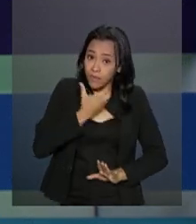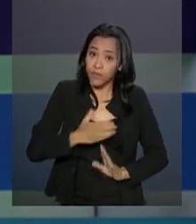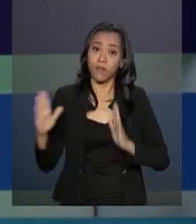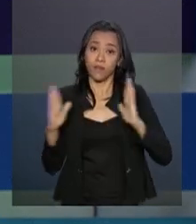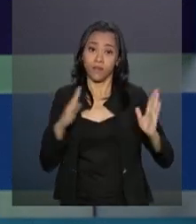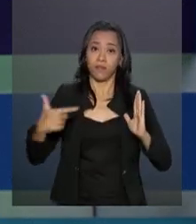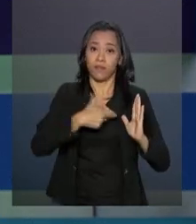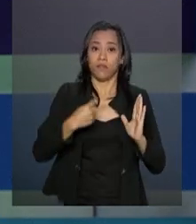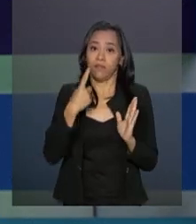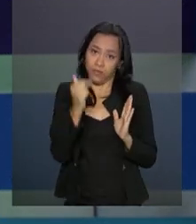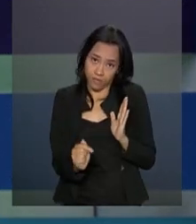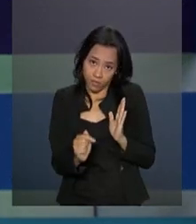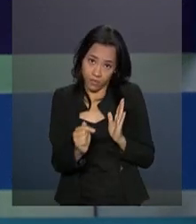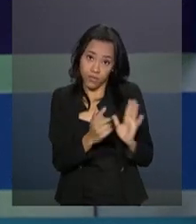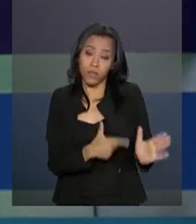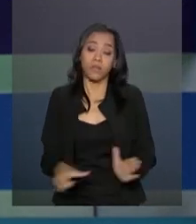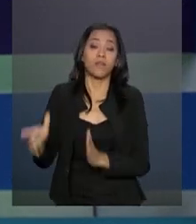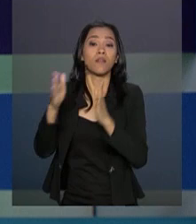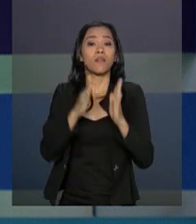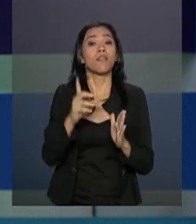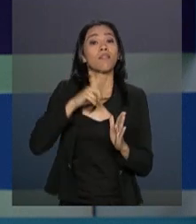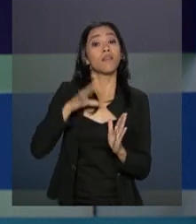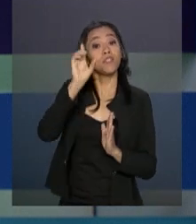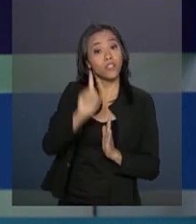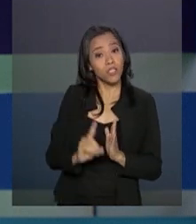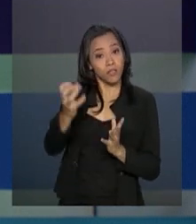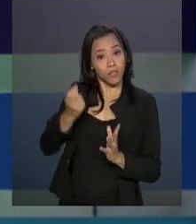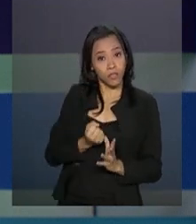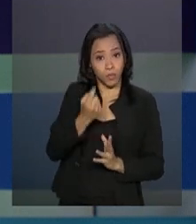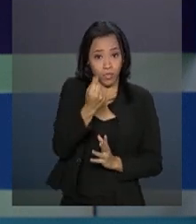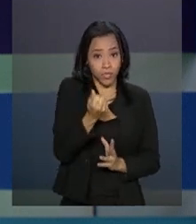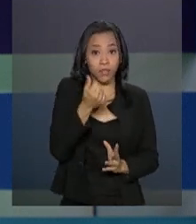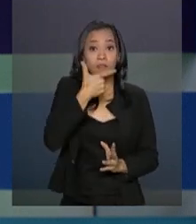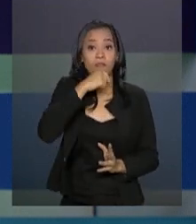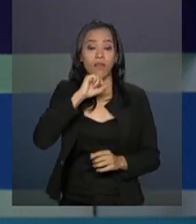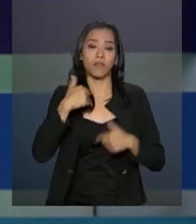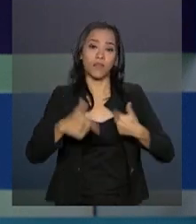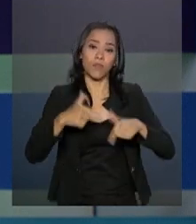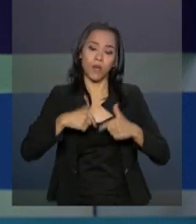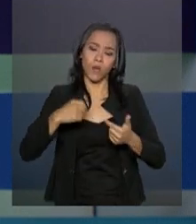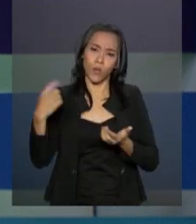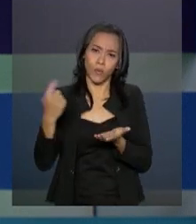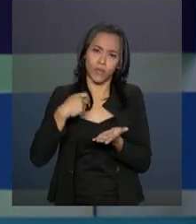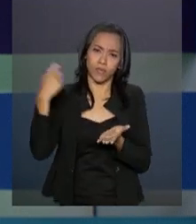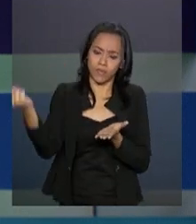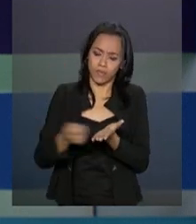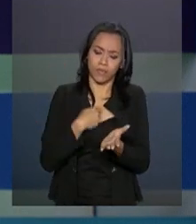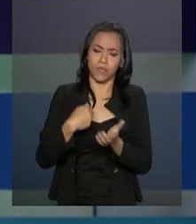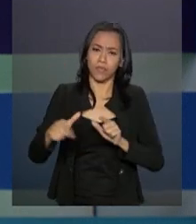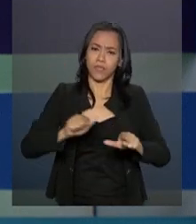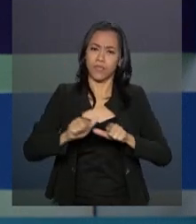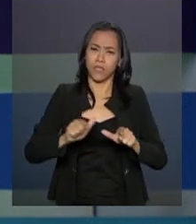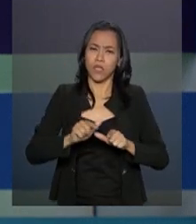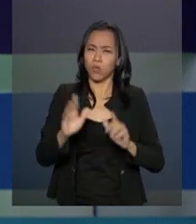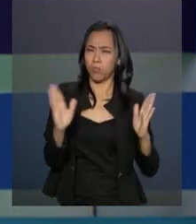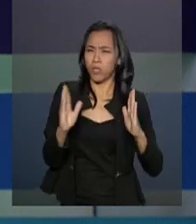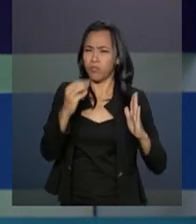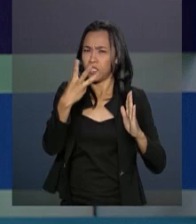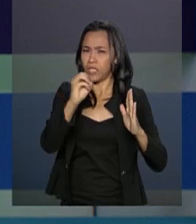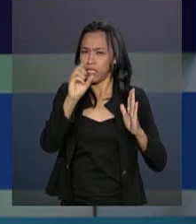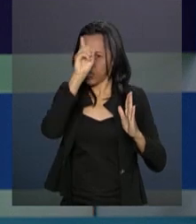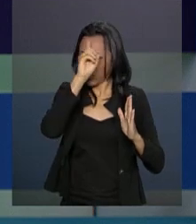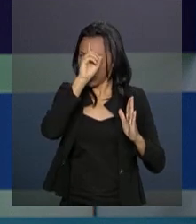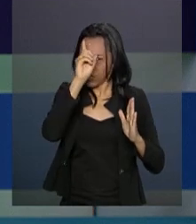2017. Tem direito a receber o dinheiro quem trabalhou com carteira assinada por pelo menos 30 dias no ano passado,